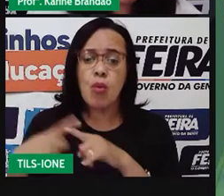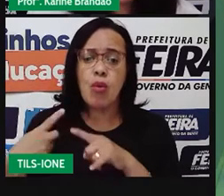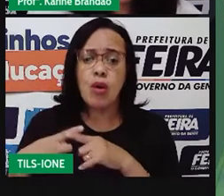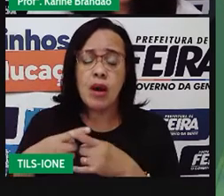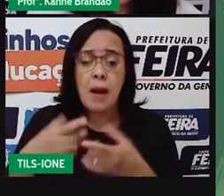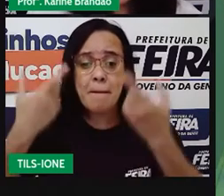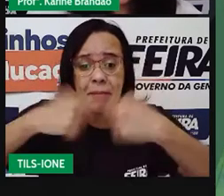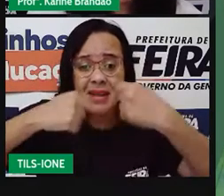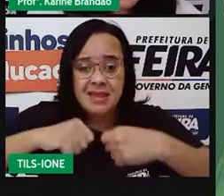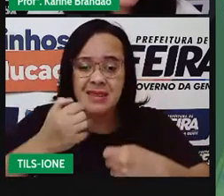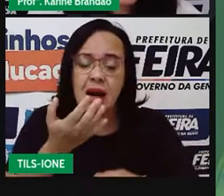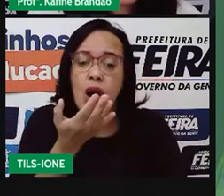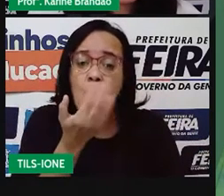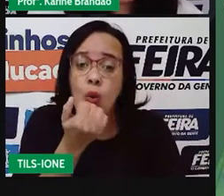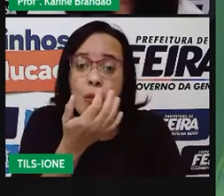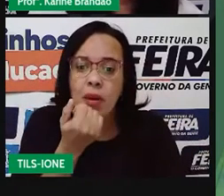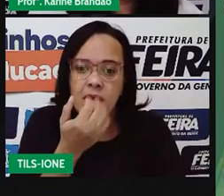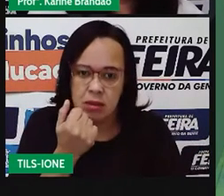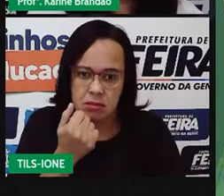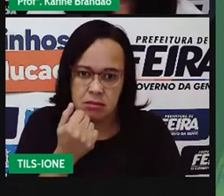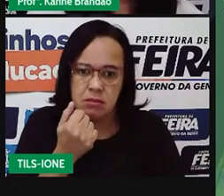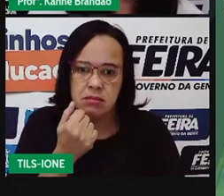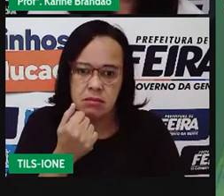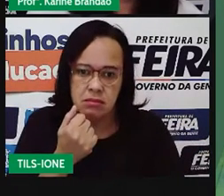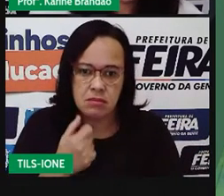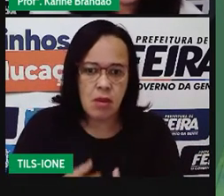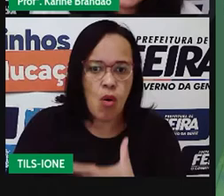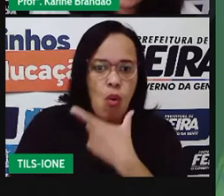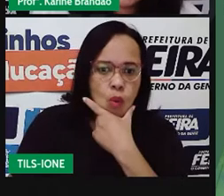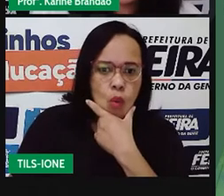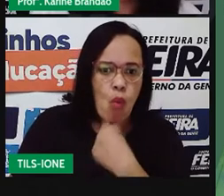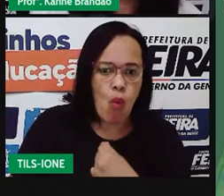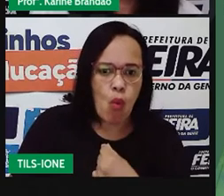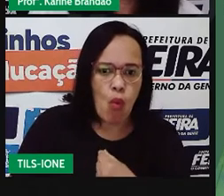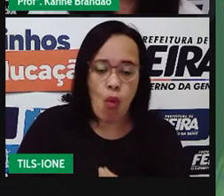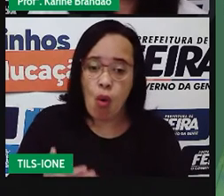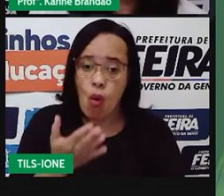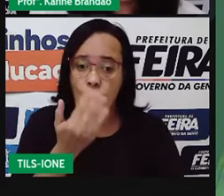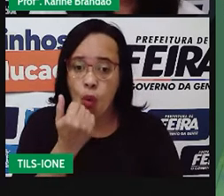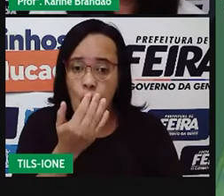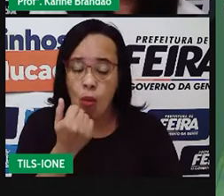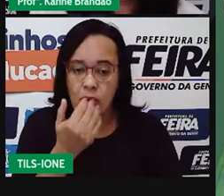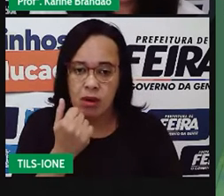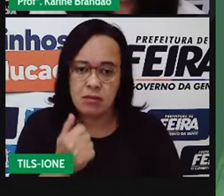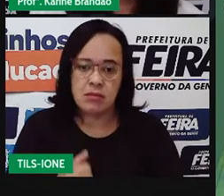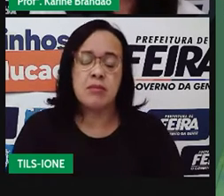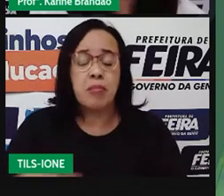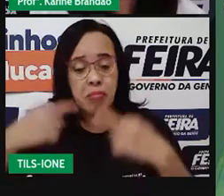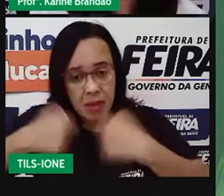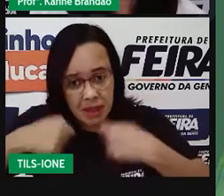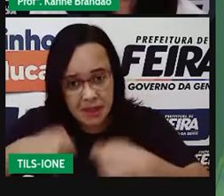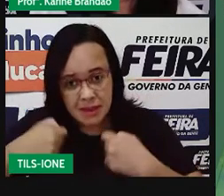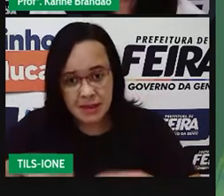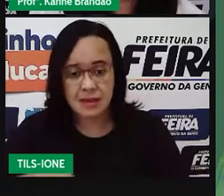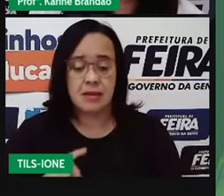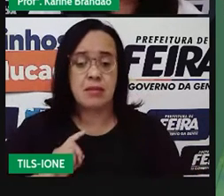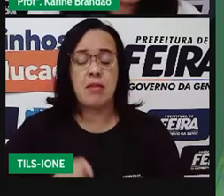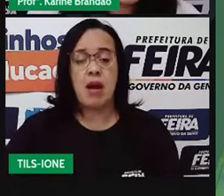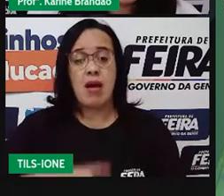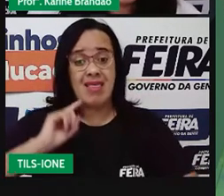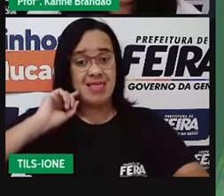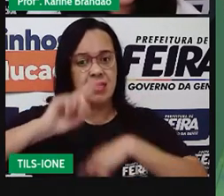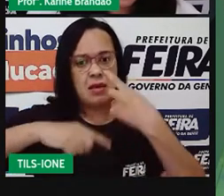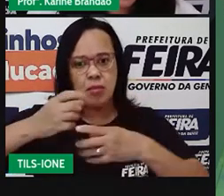os machos, eles, quando invadem um novo bando, um novo grupo, eles acabam